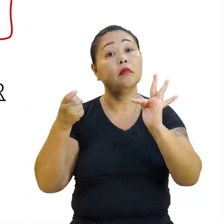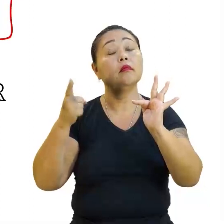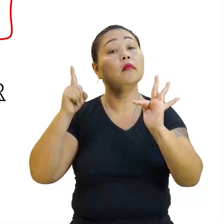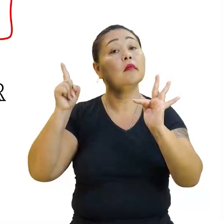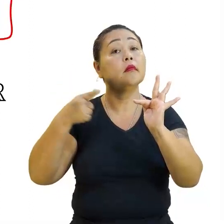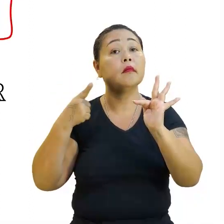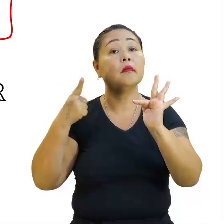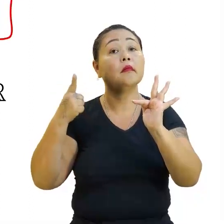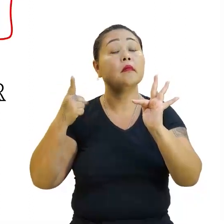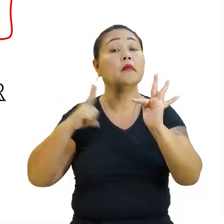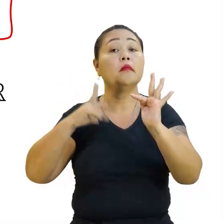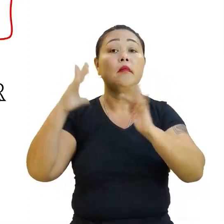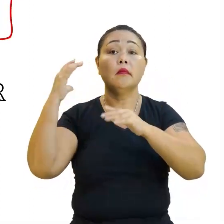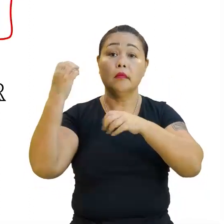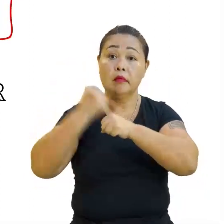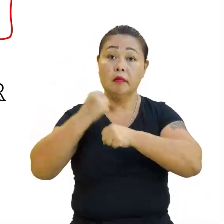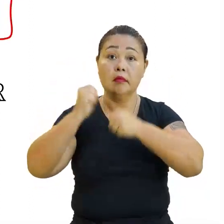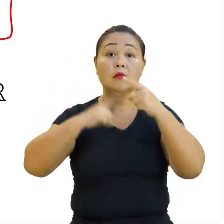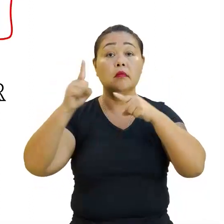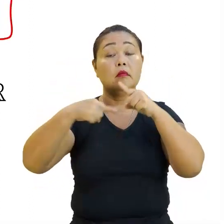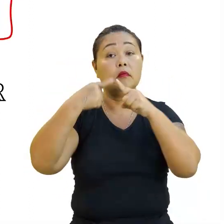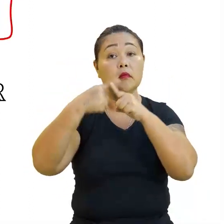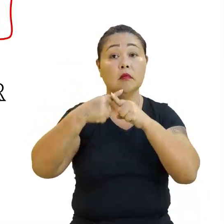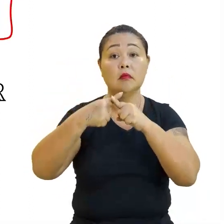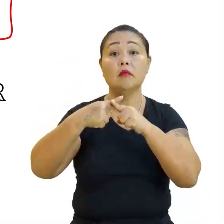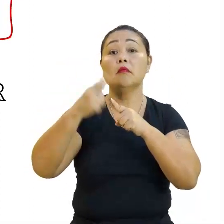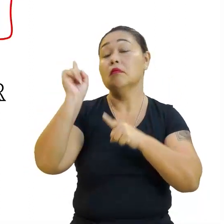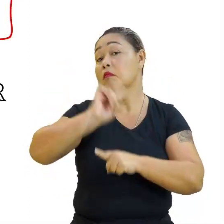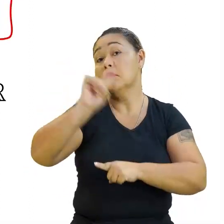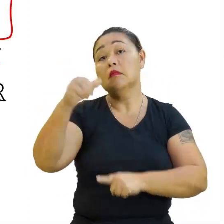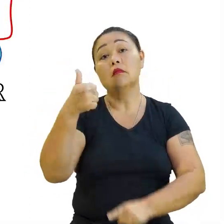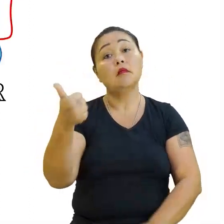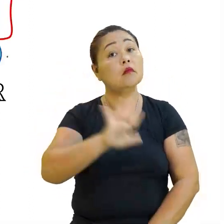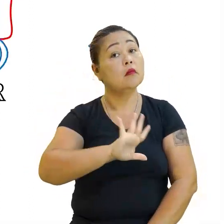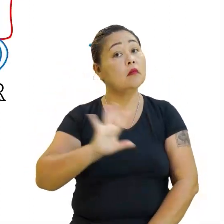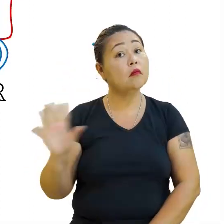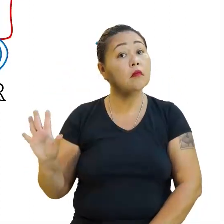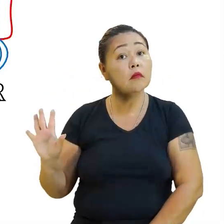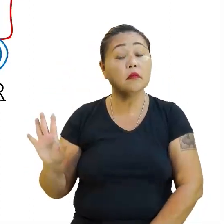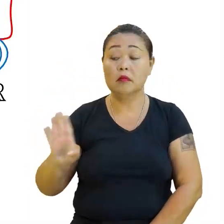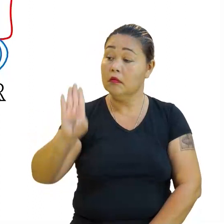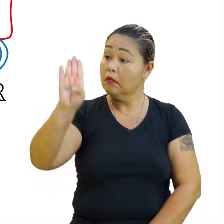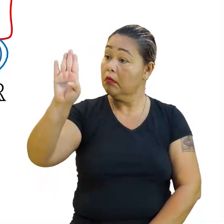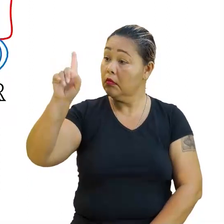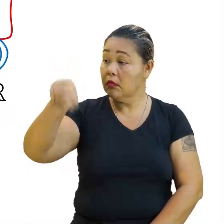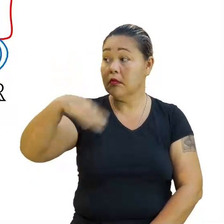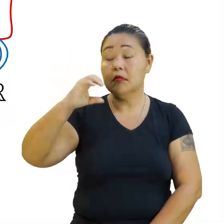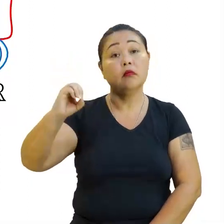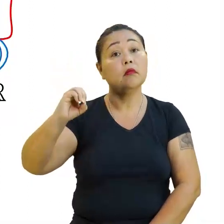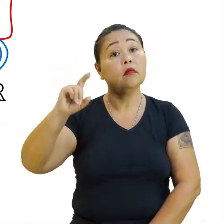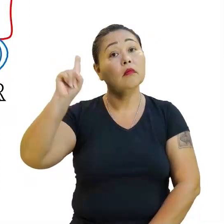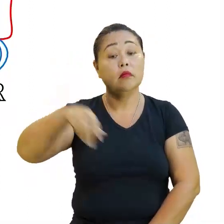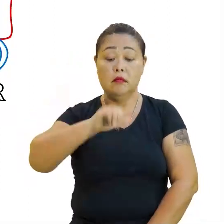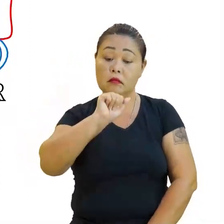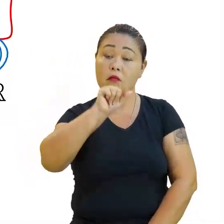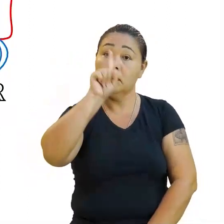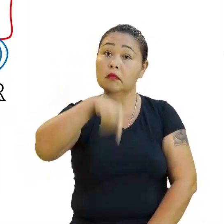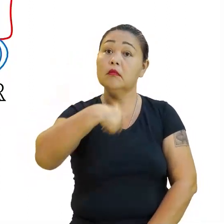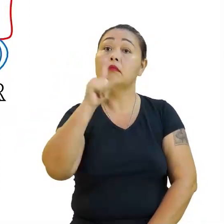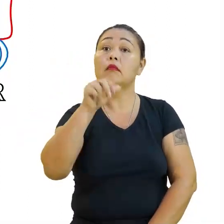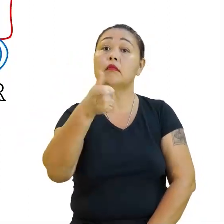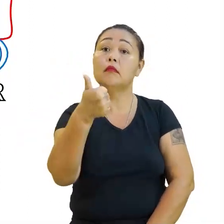máquina de calcular, multiplica por 1. Só. Multiplica por 1. O B é 0 e agora o A é 1.